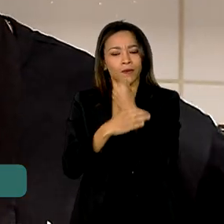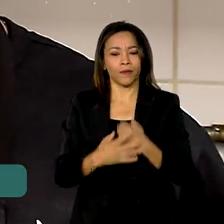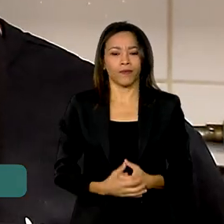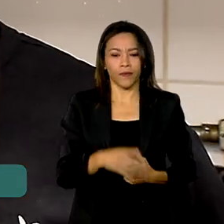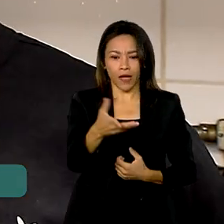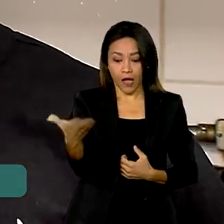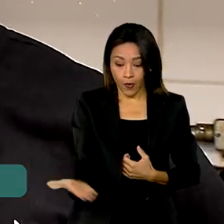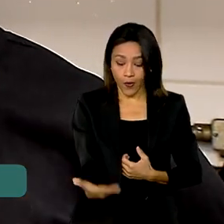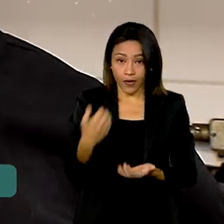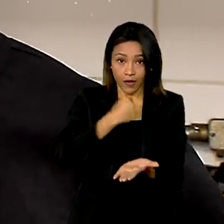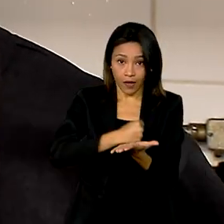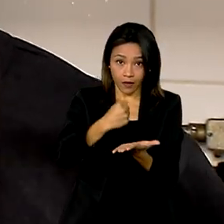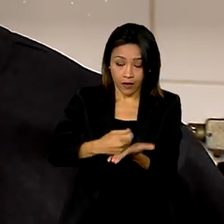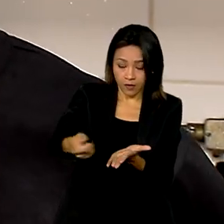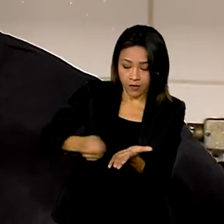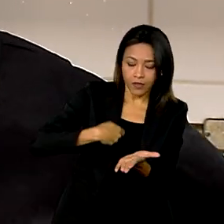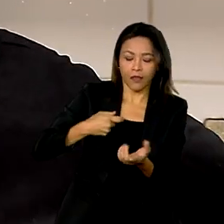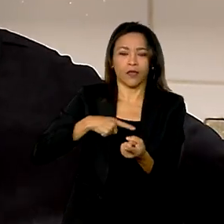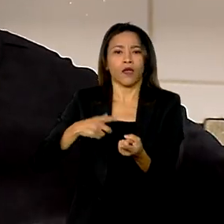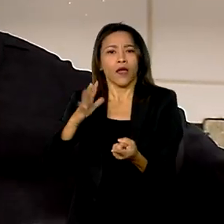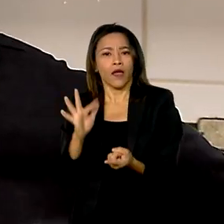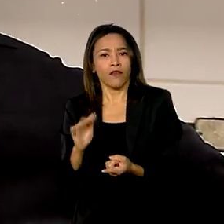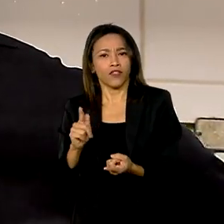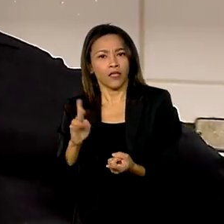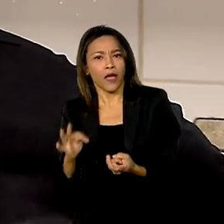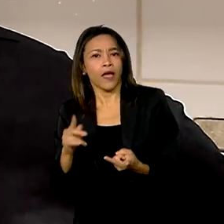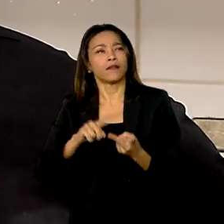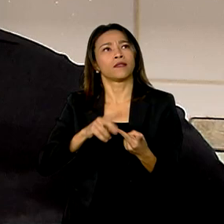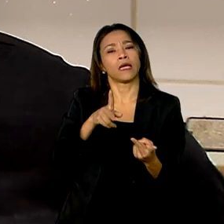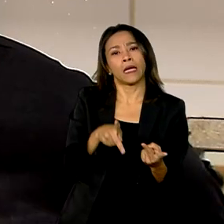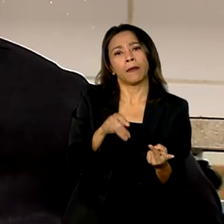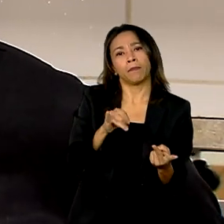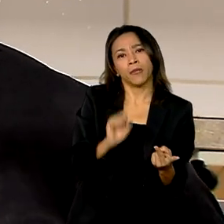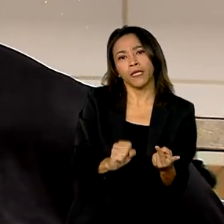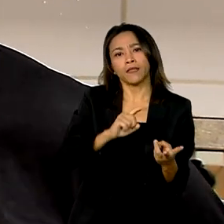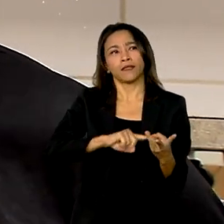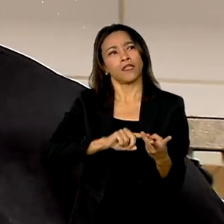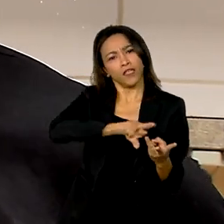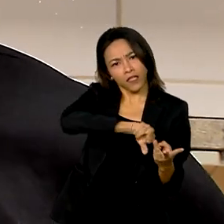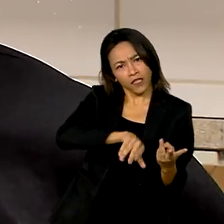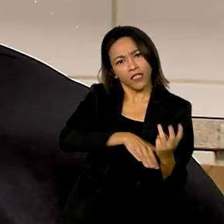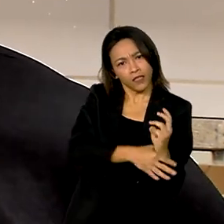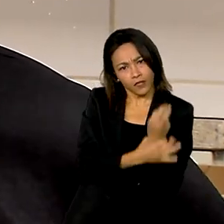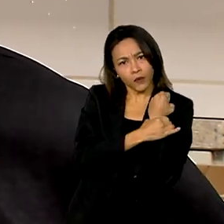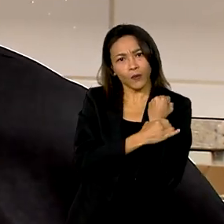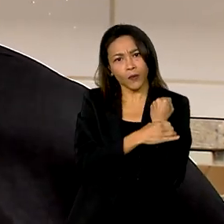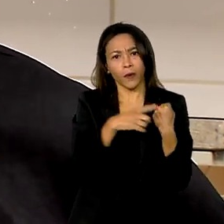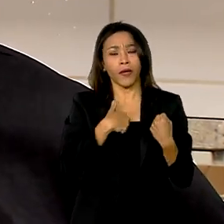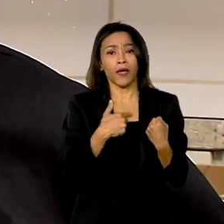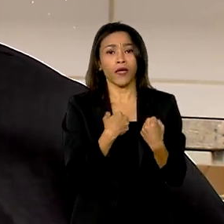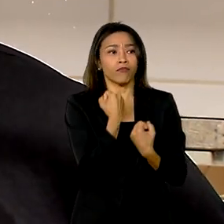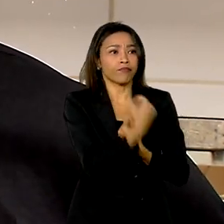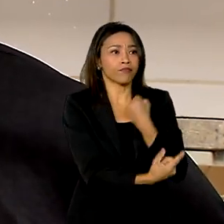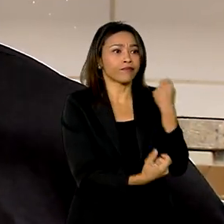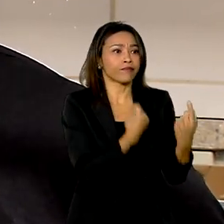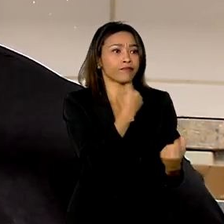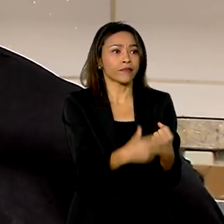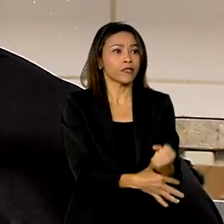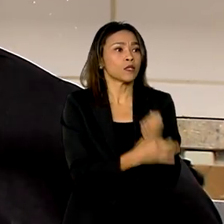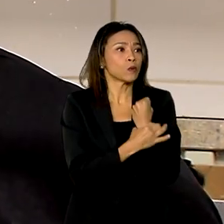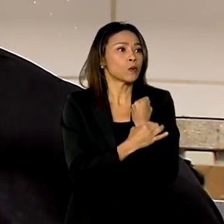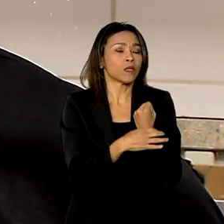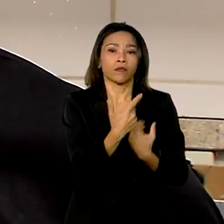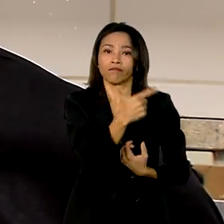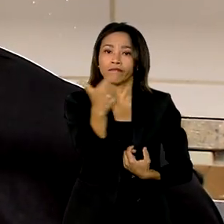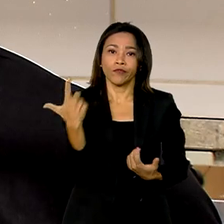assinada você tem tanto o FGTS como o PIS e seus seguros, né? Porque como eu estava trabalhando de bico, não tem como assegurar, tipo,